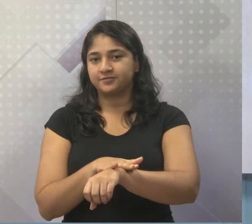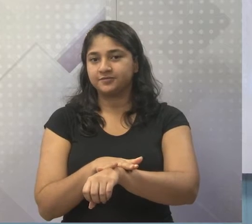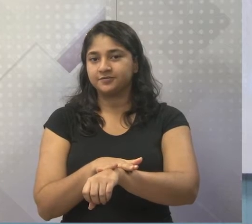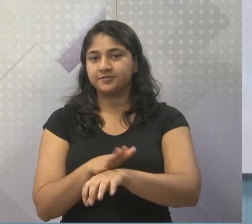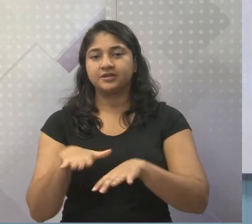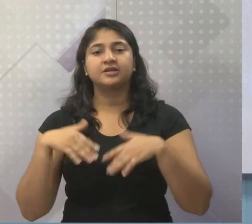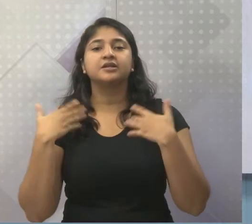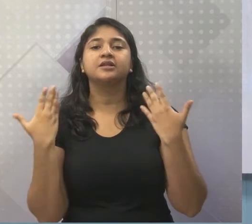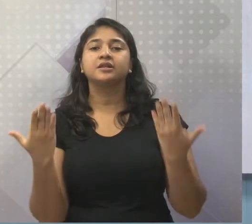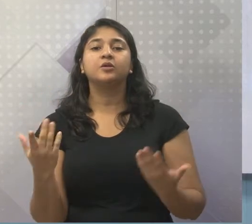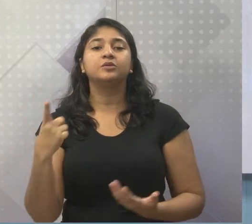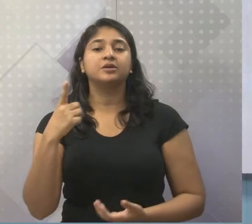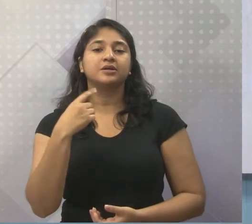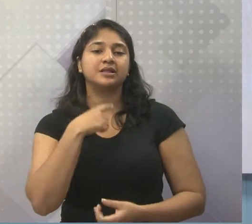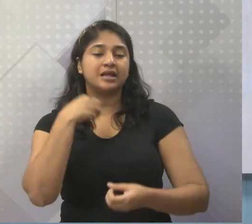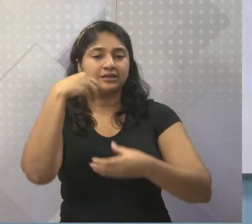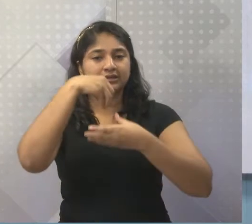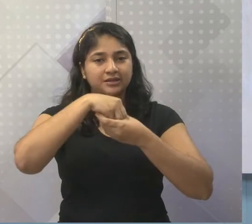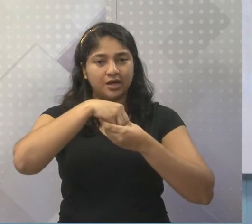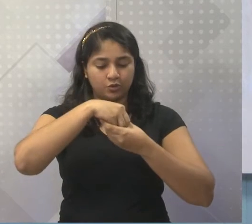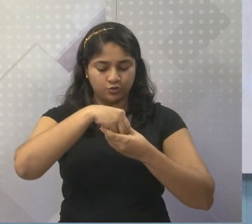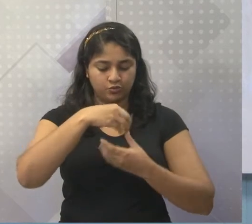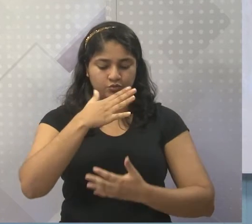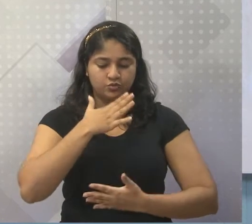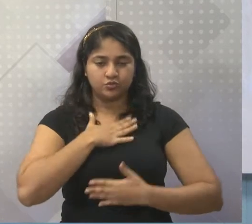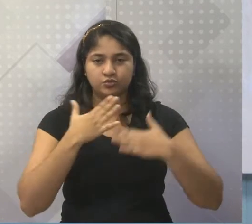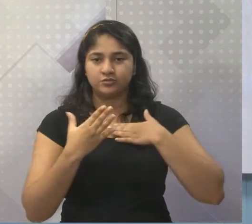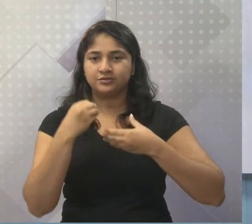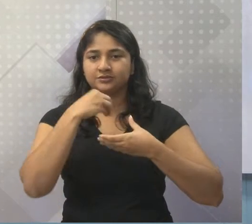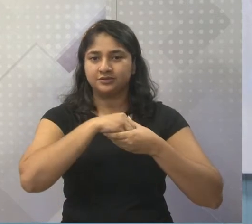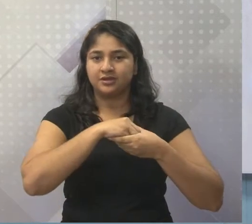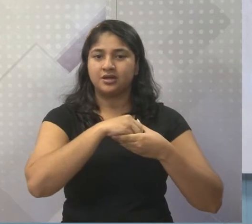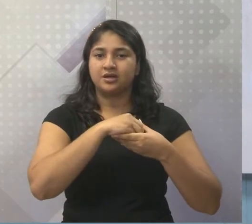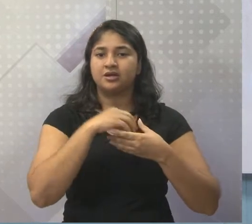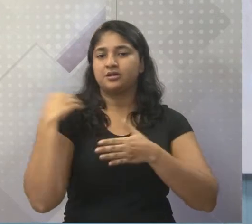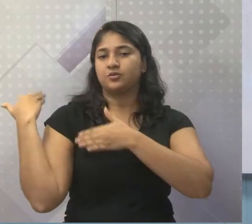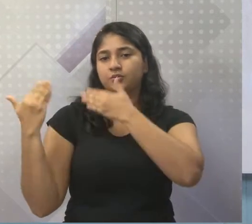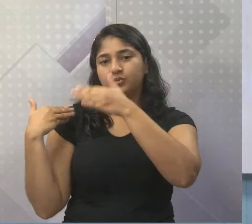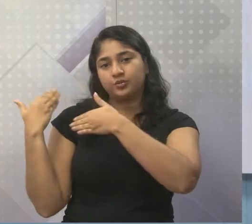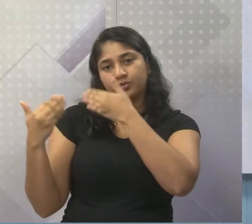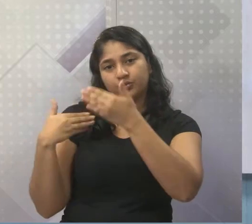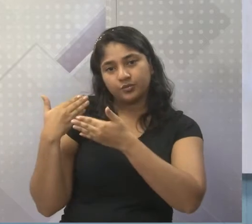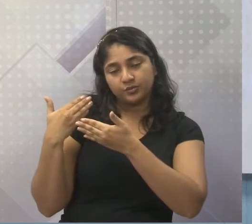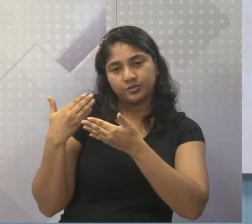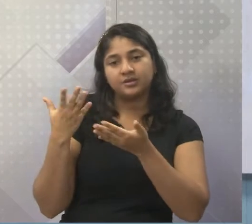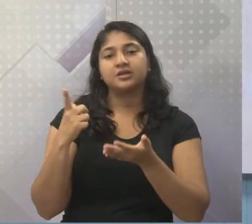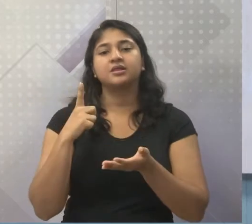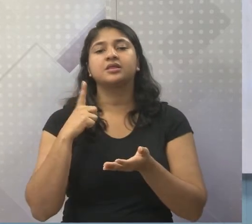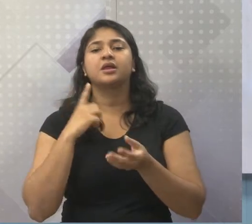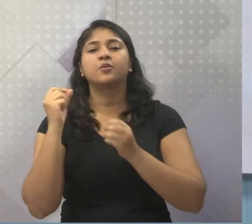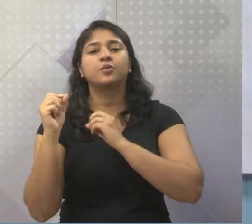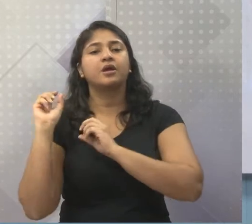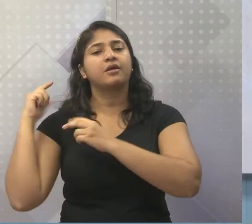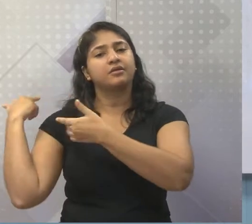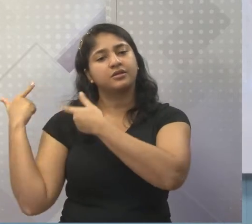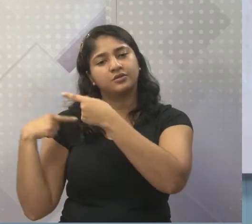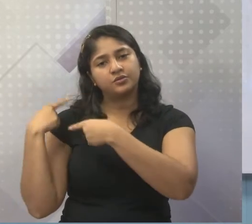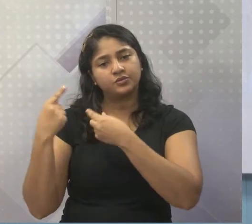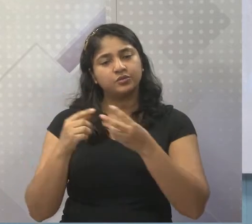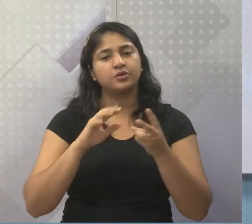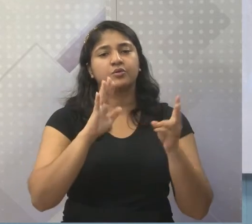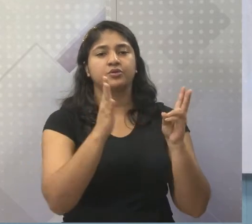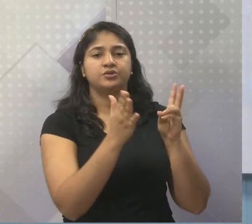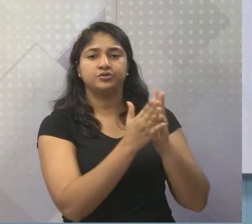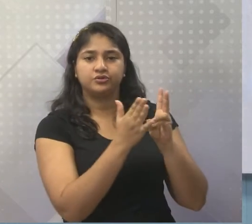Então o que é que eu tenho? Quem eu sou? Na minha família tem herança indígena? Tem herança africana? Tem herança europeia?